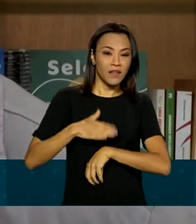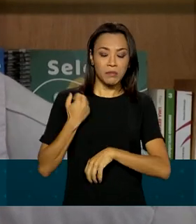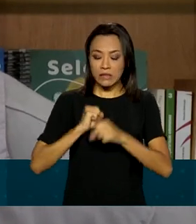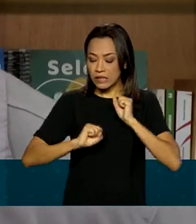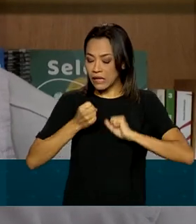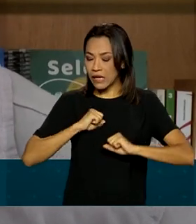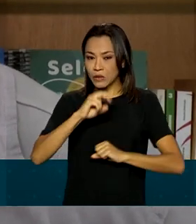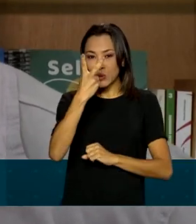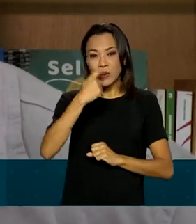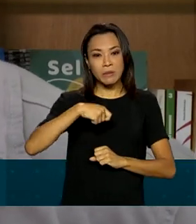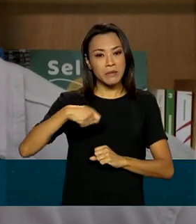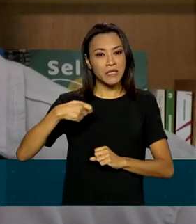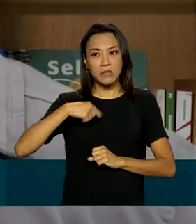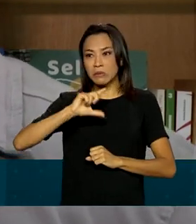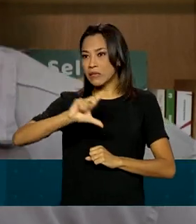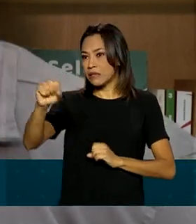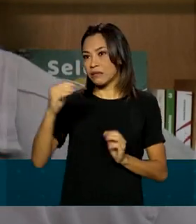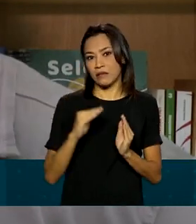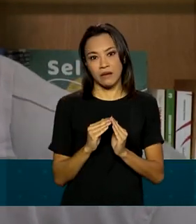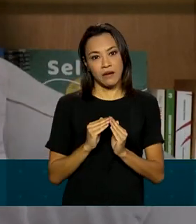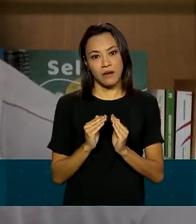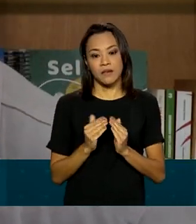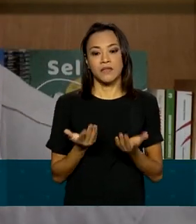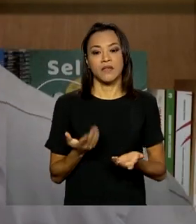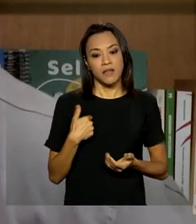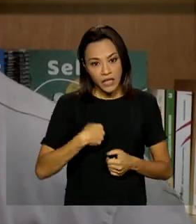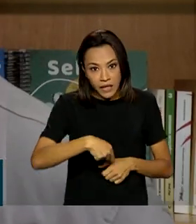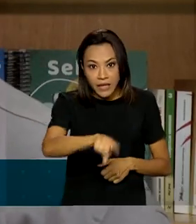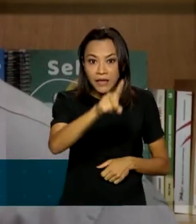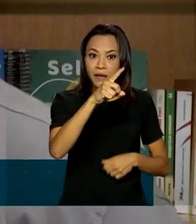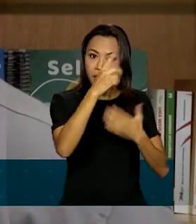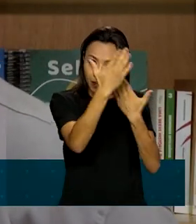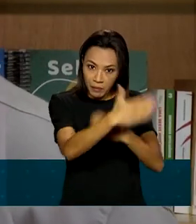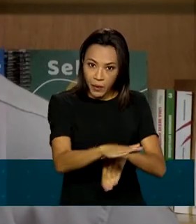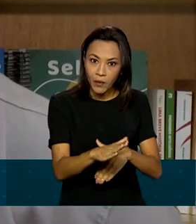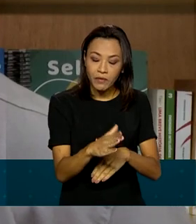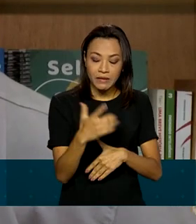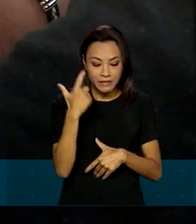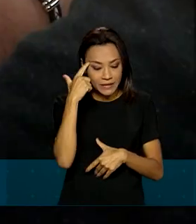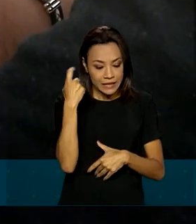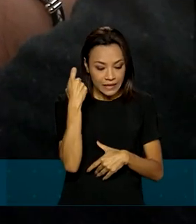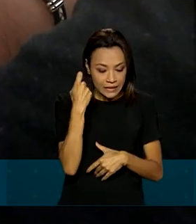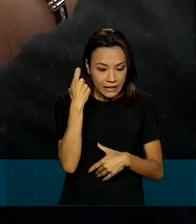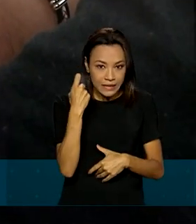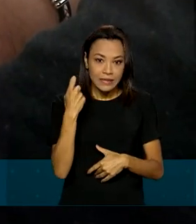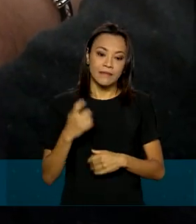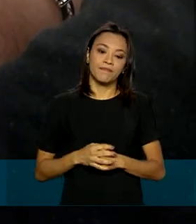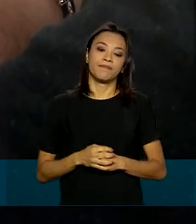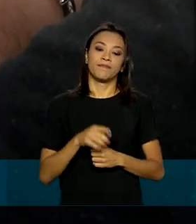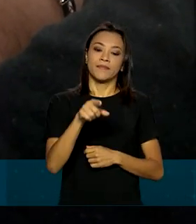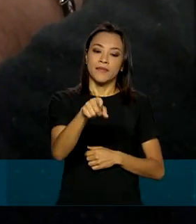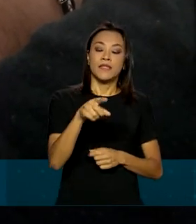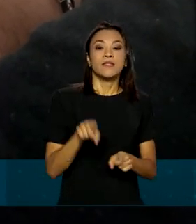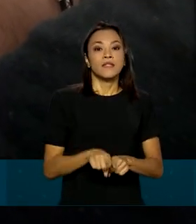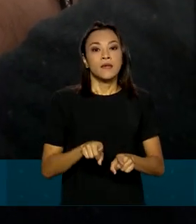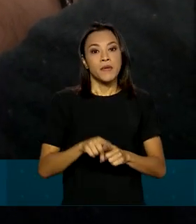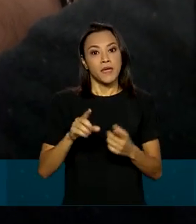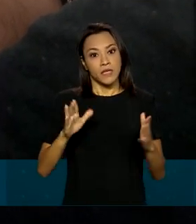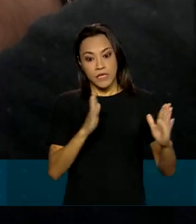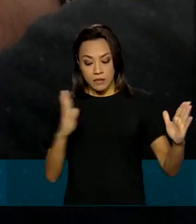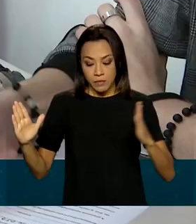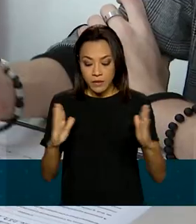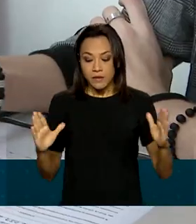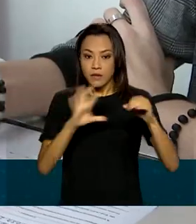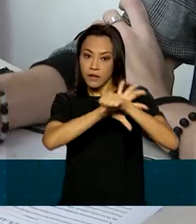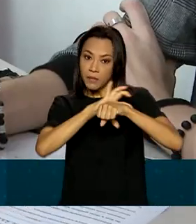quase dois meses sem sair de casa e para uma prova já dá um pouquinho mais de uma tensão ali. A perda do ritmo de estudo durante a